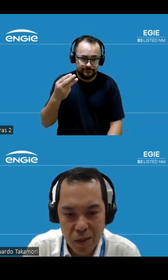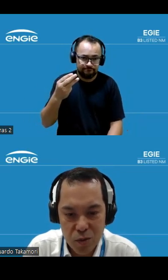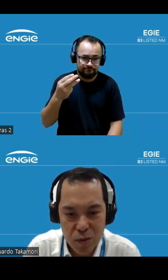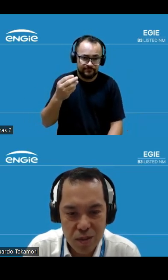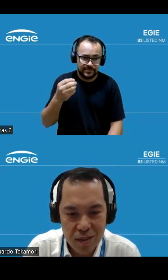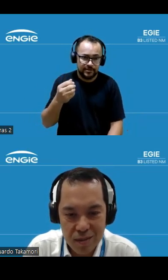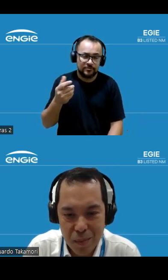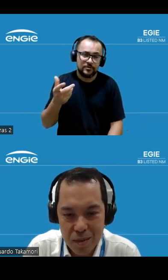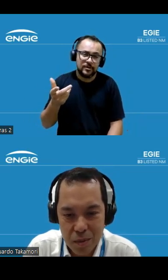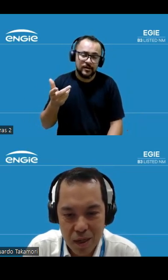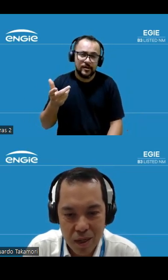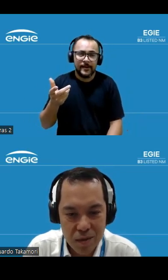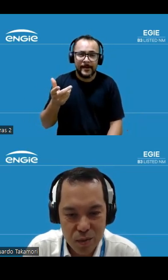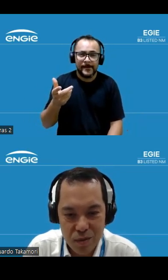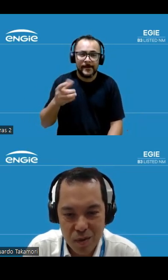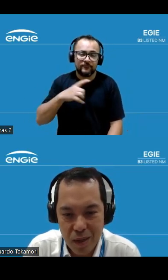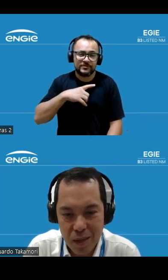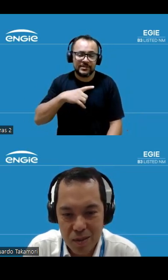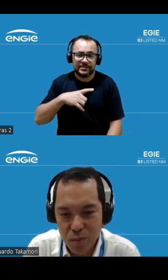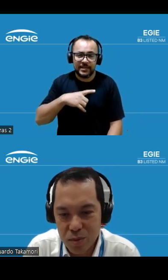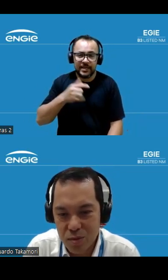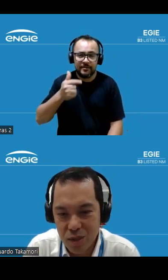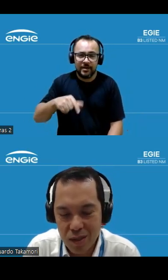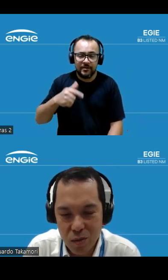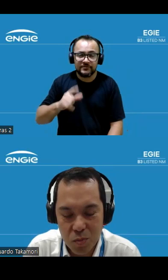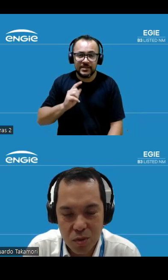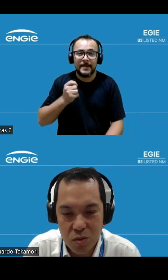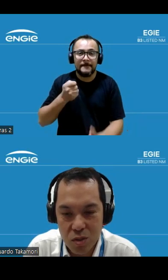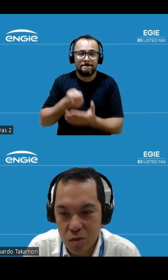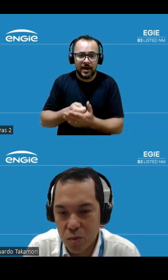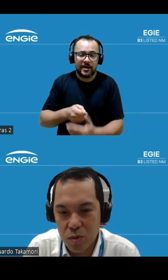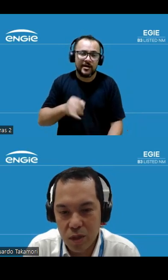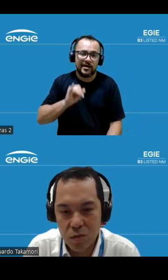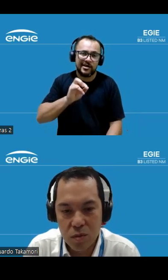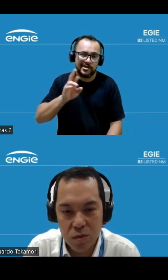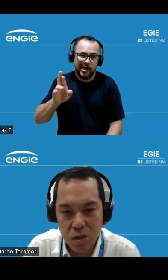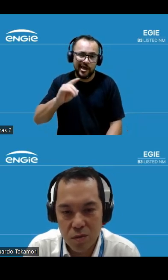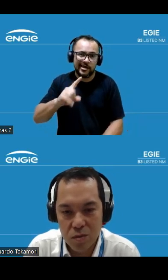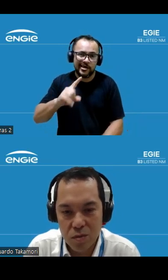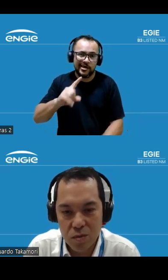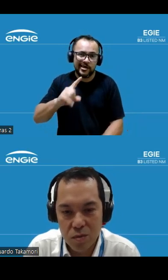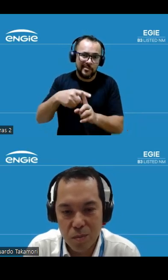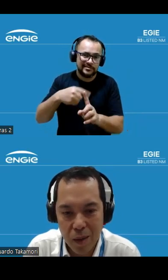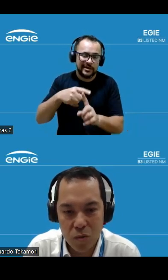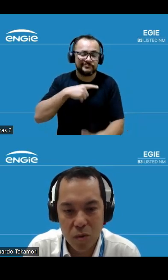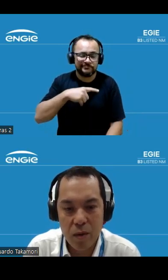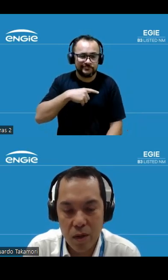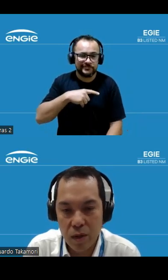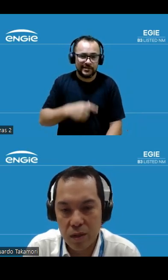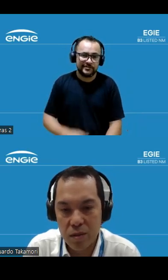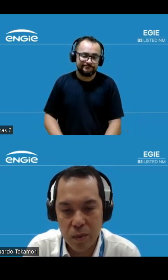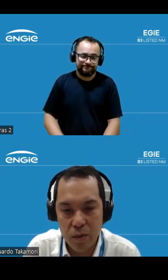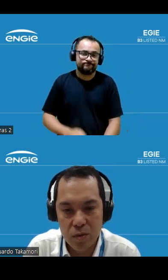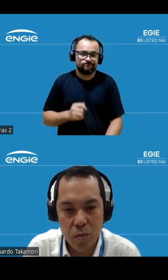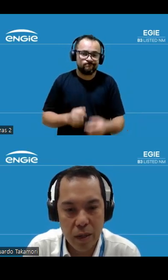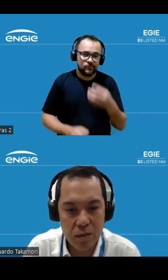Naturalmente, quando você tem mais EBITDA, você vai pagar mais imposto de renda contra o processo social sobre o lucro líquido, então a teve um pagamento maior em